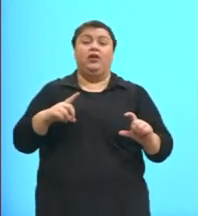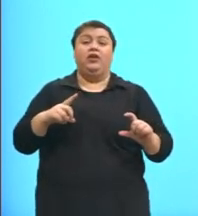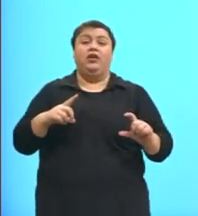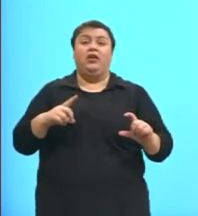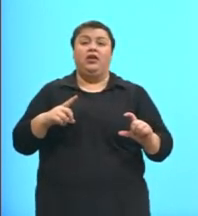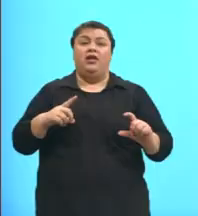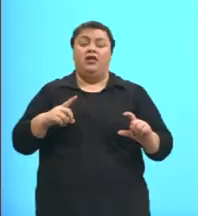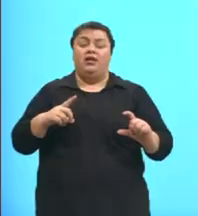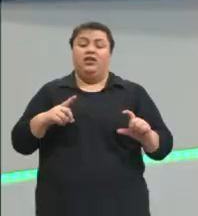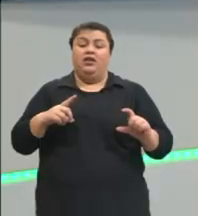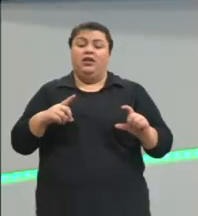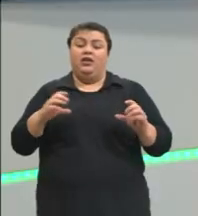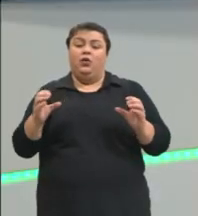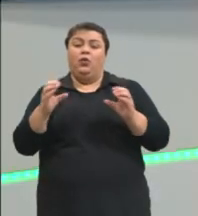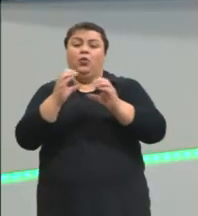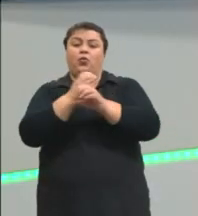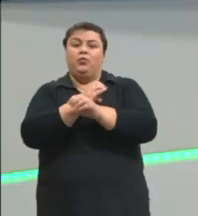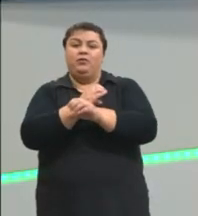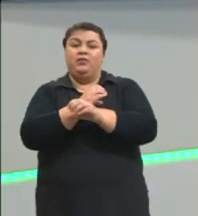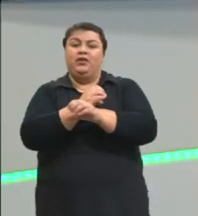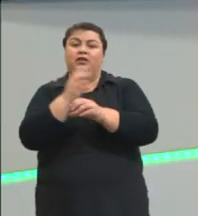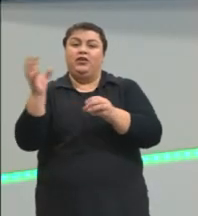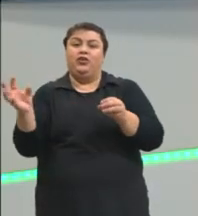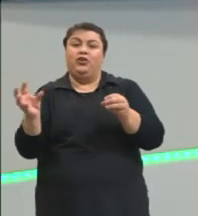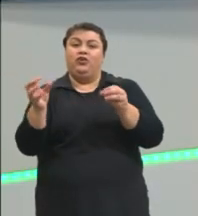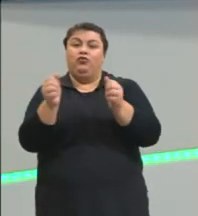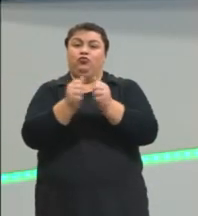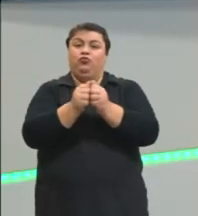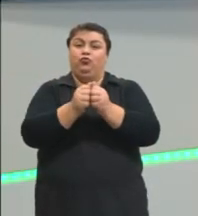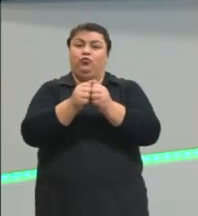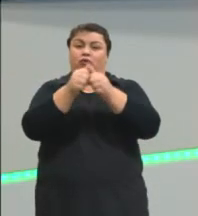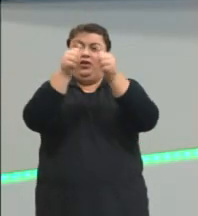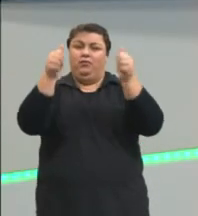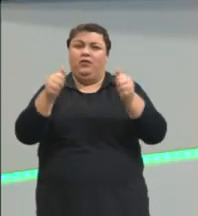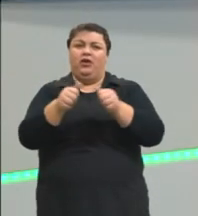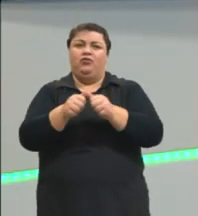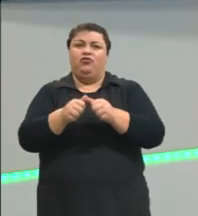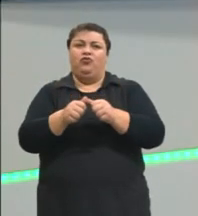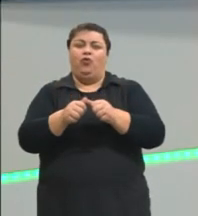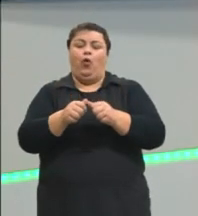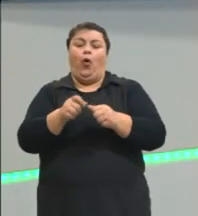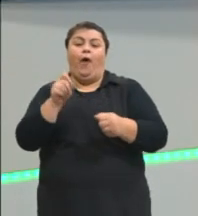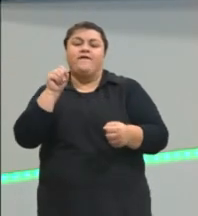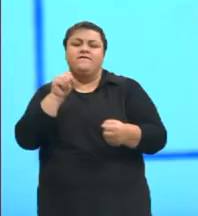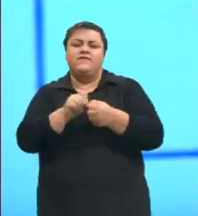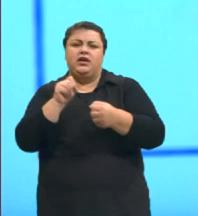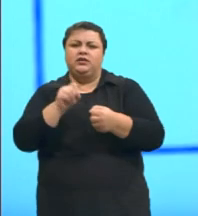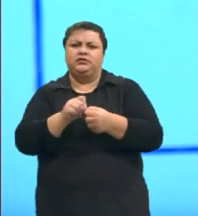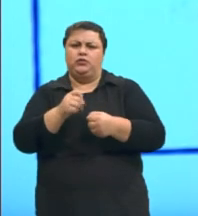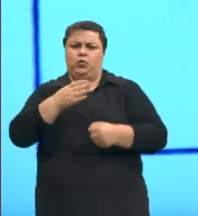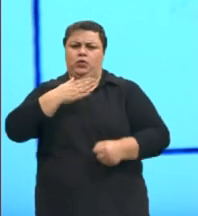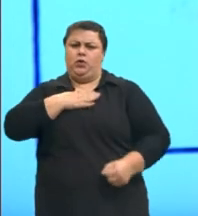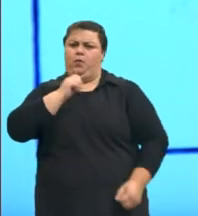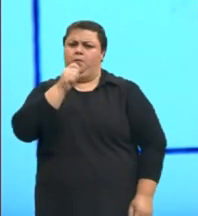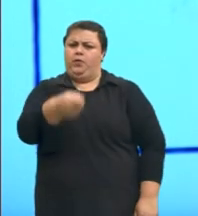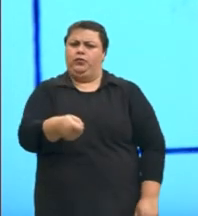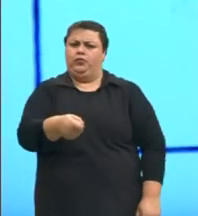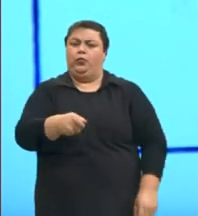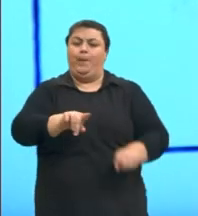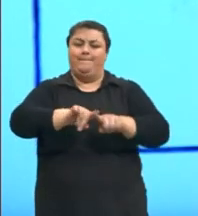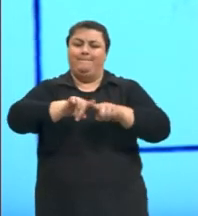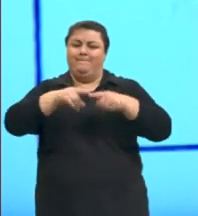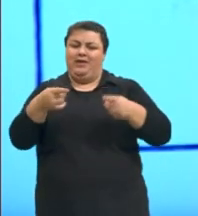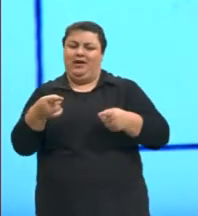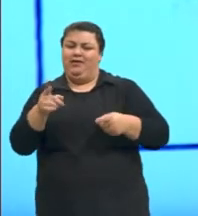complementa a imagem. Façam o que eu mando, mas não olhem